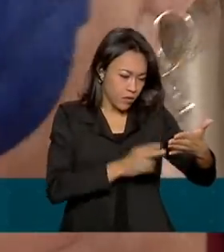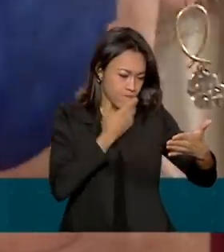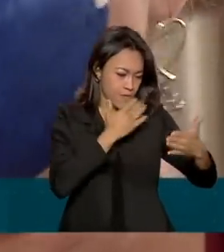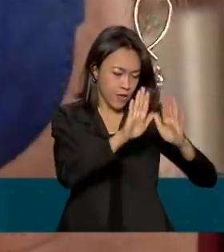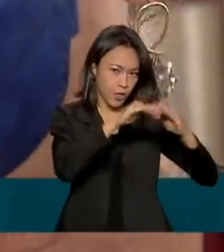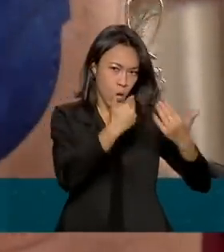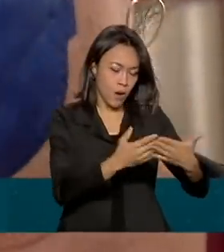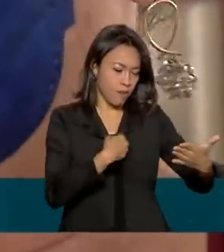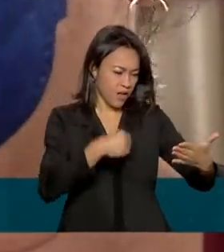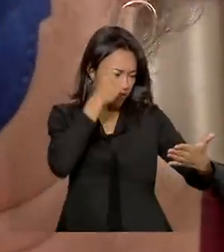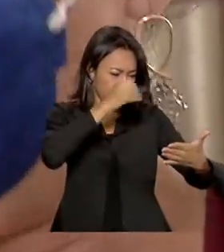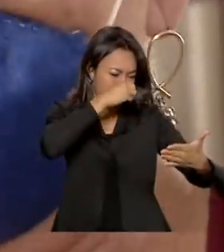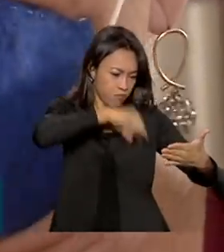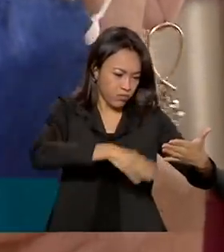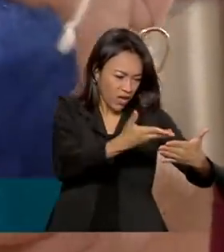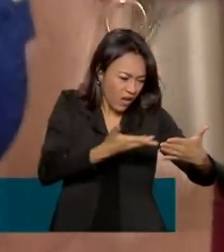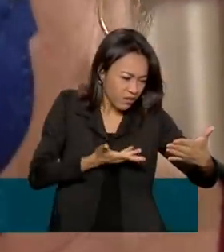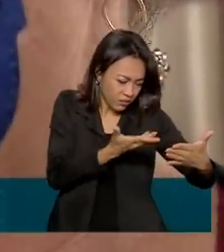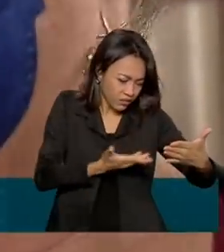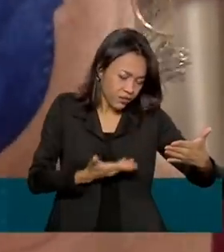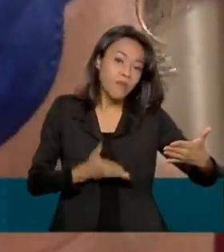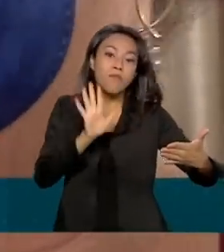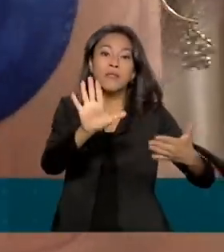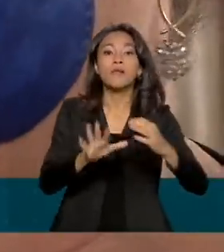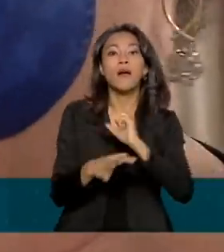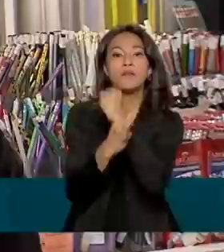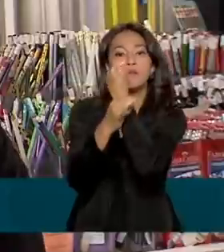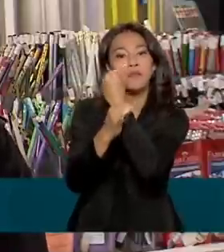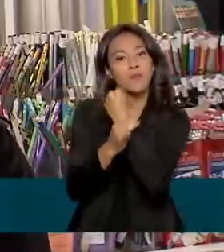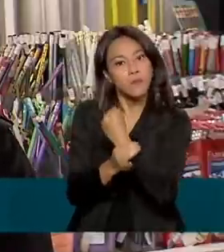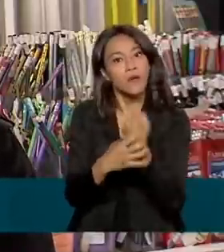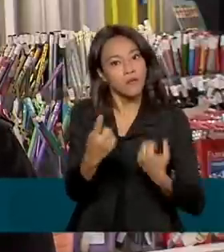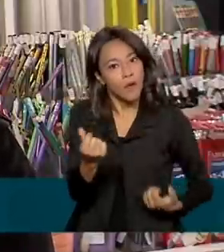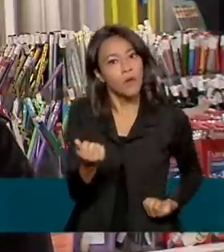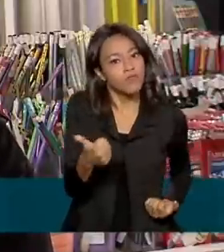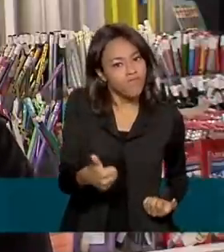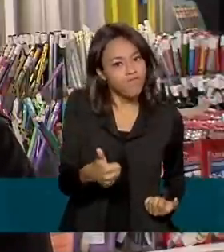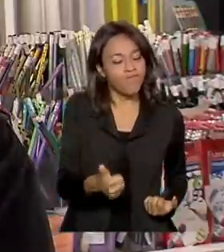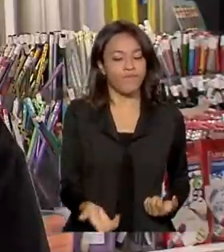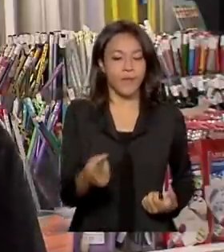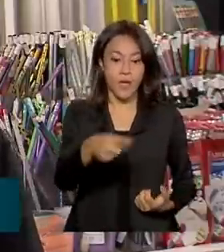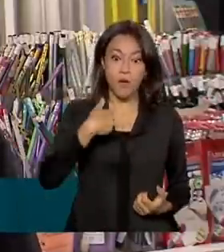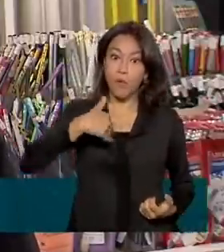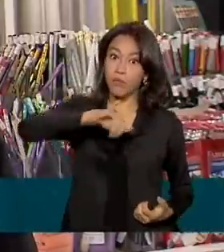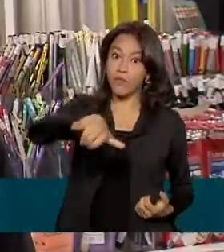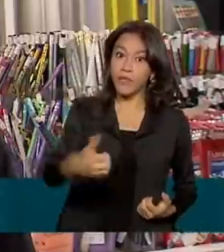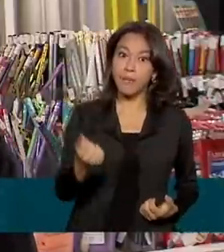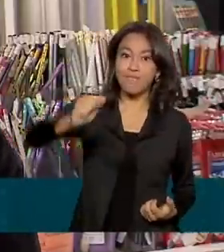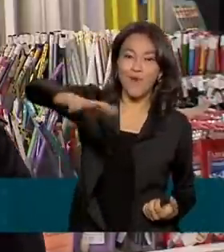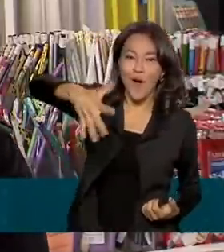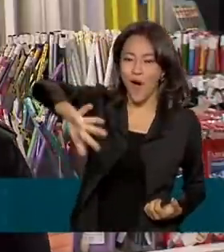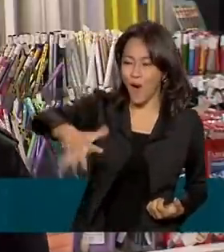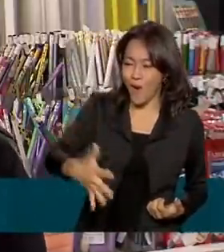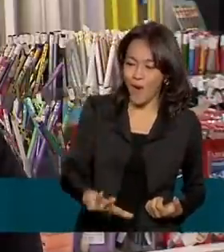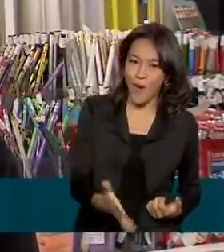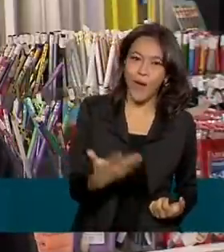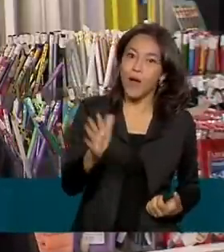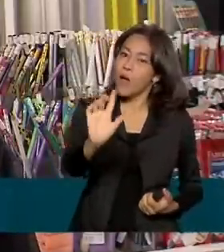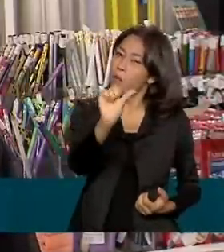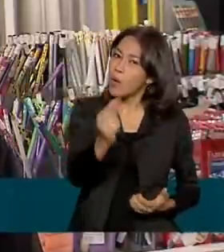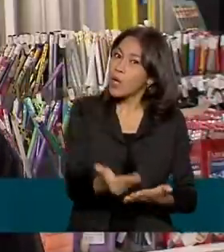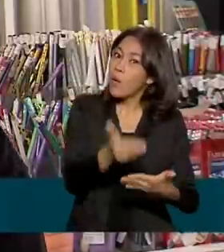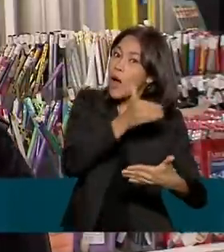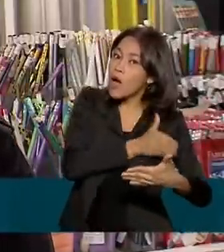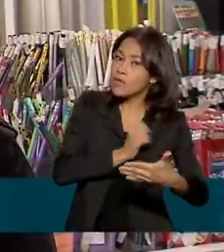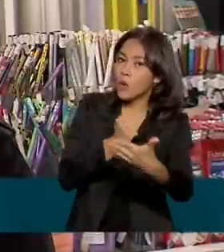evitar abusos, mas também para garantir melhores preços. E eu aproveitei bastante, aproveitei as promoções. A gente compra um pouquinho antes, porque